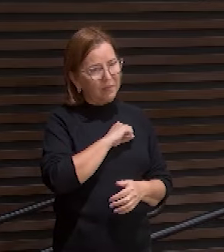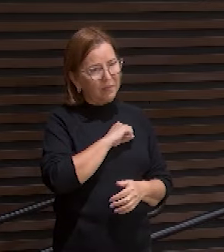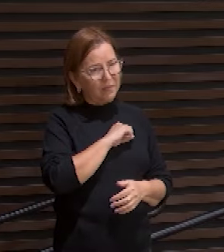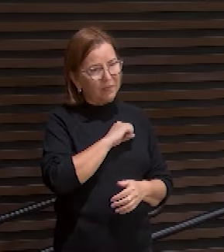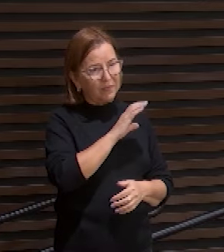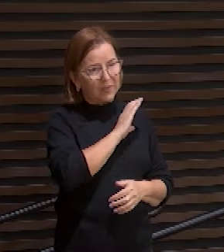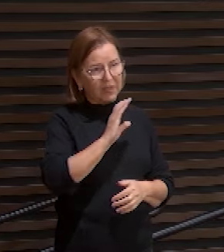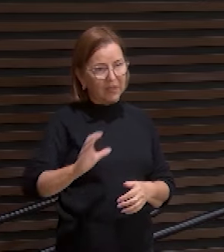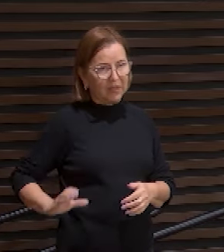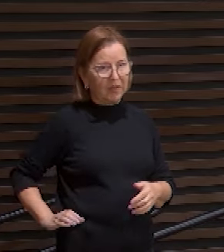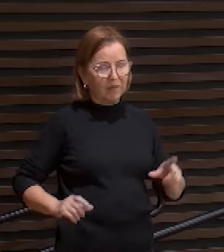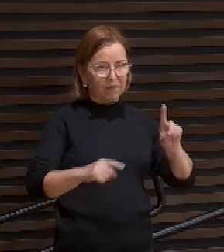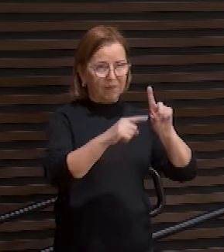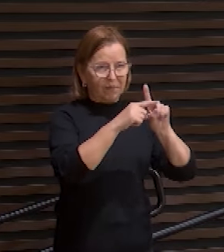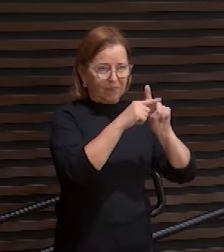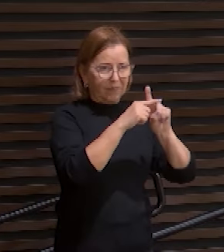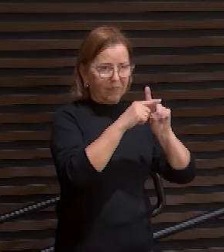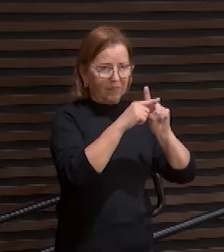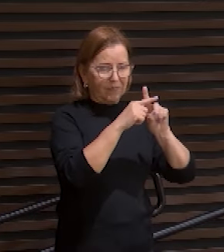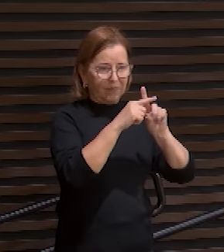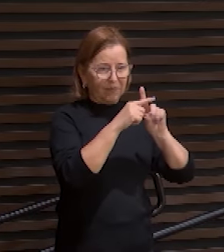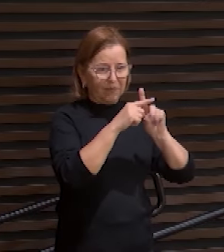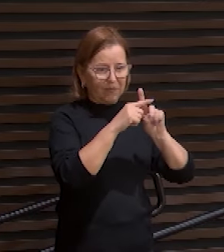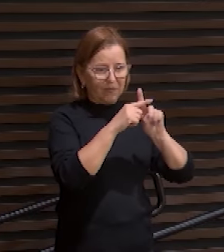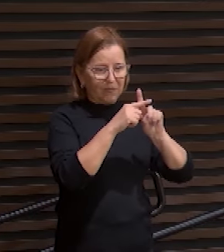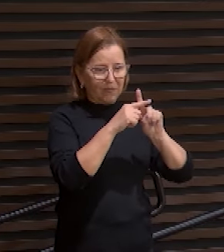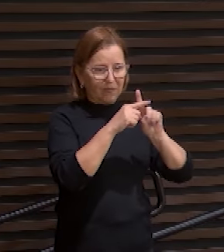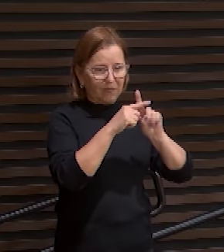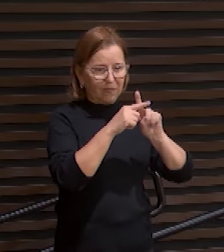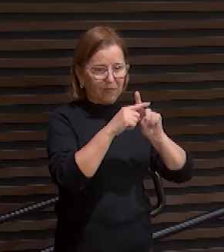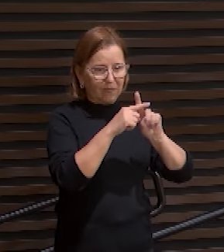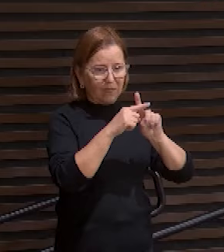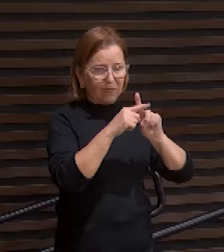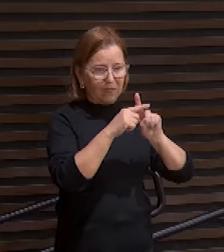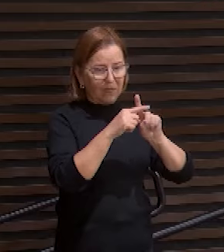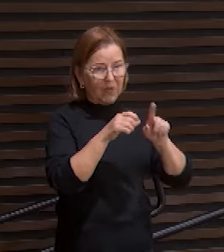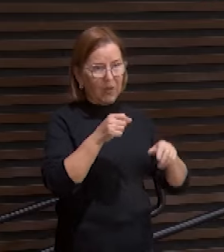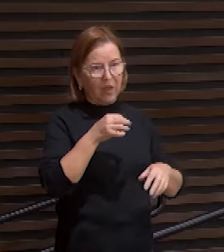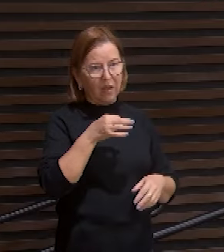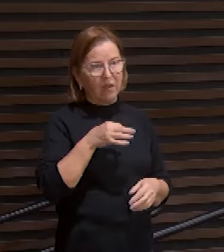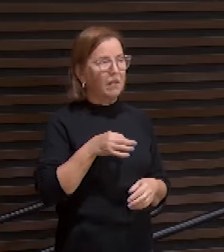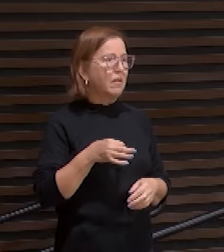pendurado do ponto de vista dos homens é a expressão maior do nosso pecado